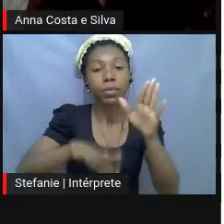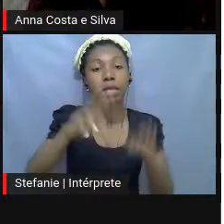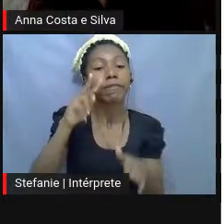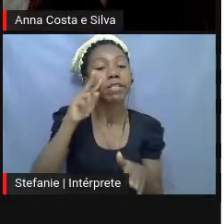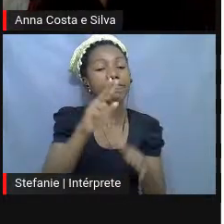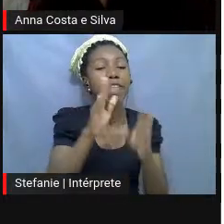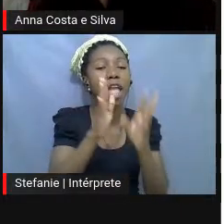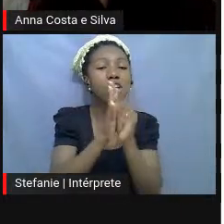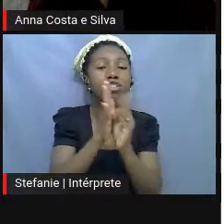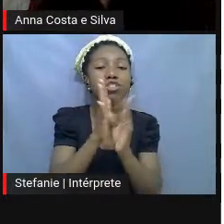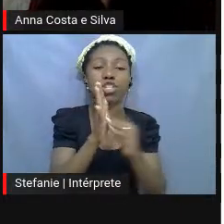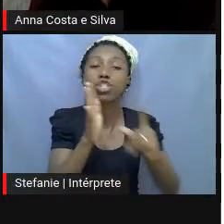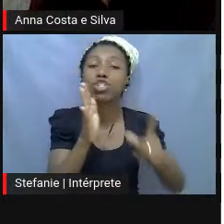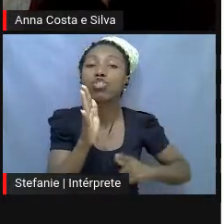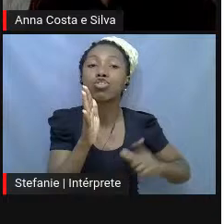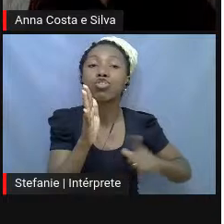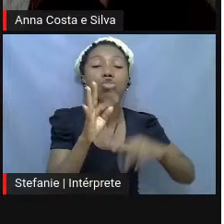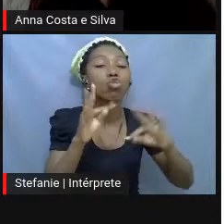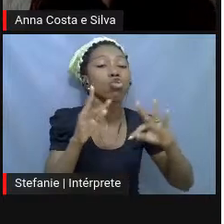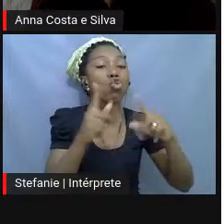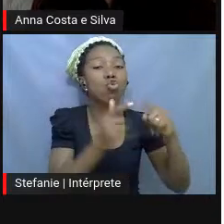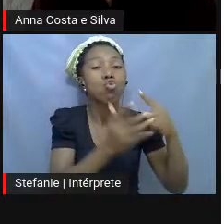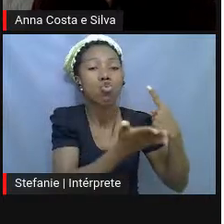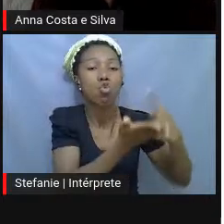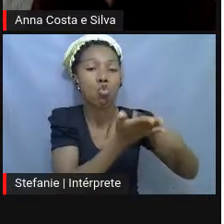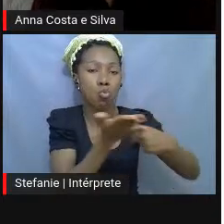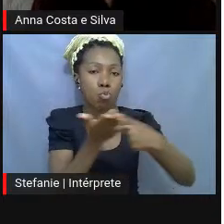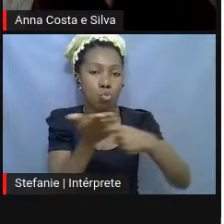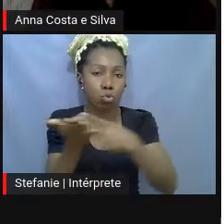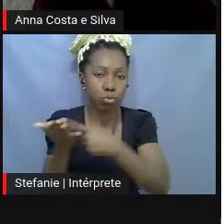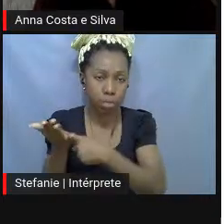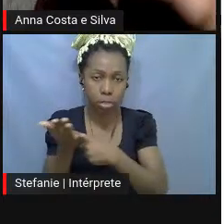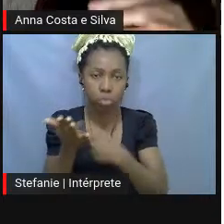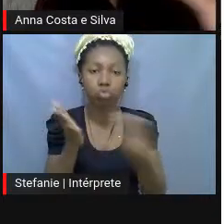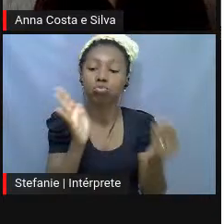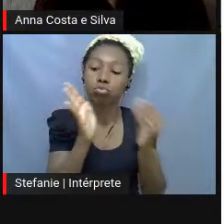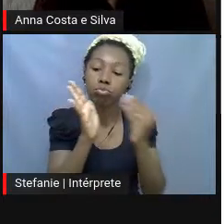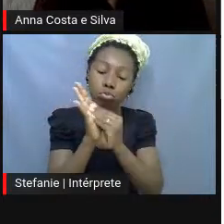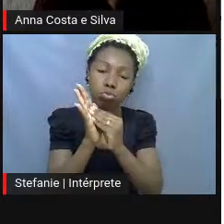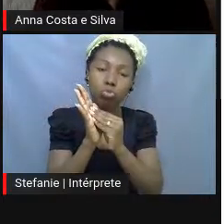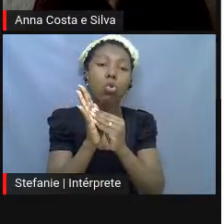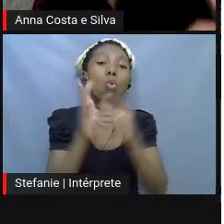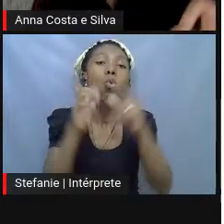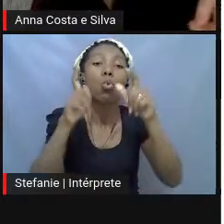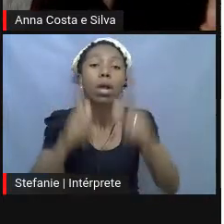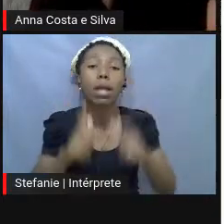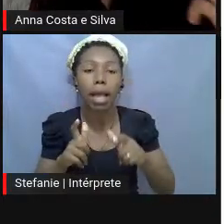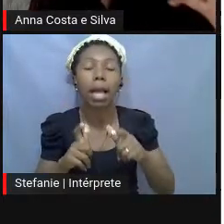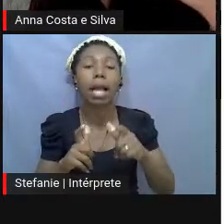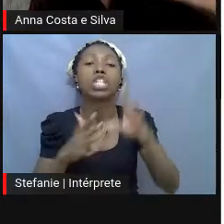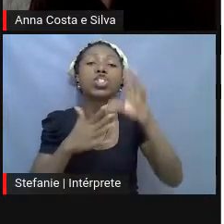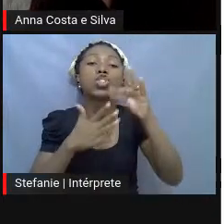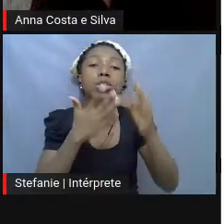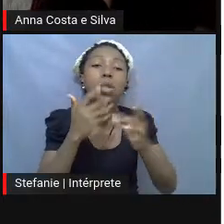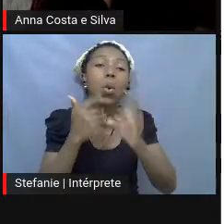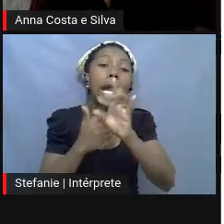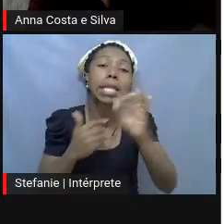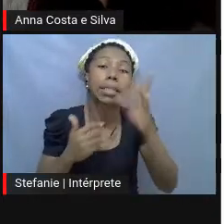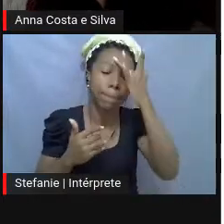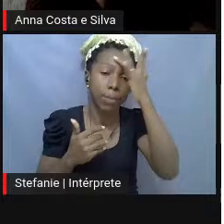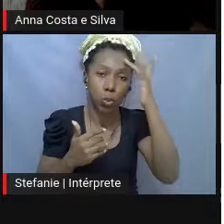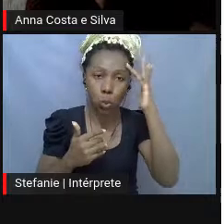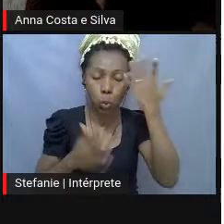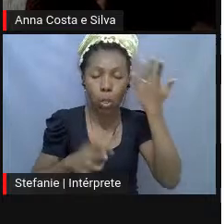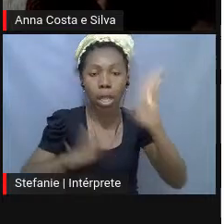né? A agenda tinha todos os compromissos e todos os lugares com a descrição e a proposição de cada pessoa. É... Então, às vezes, se você vê